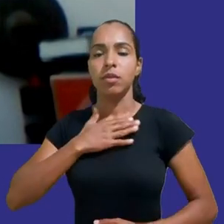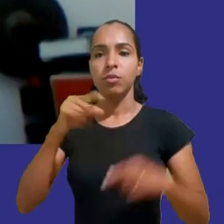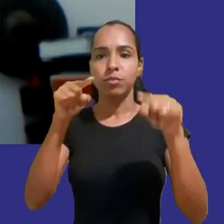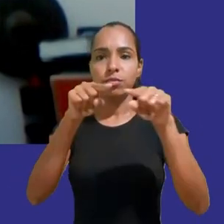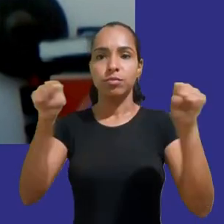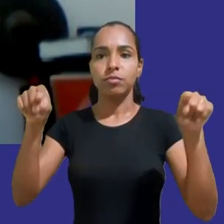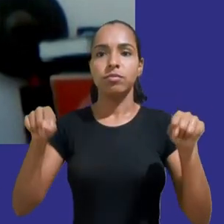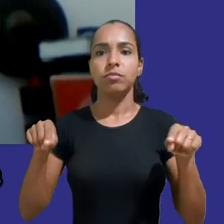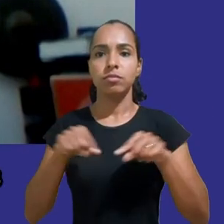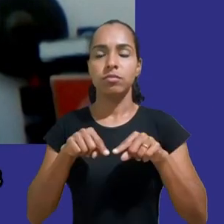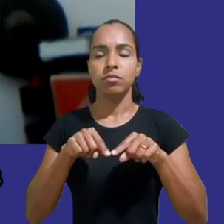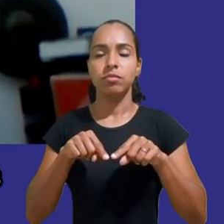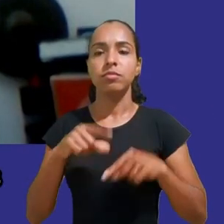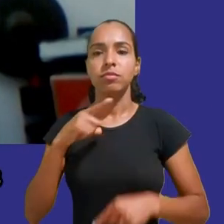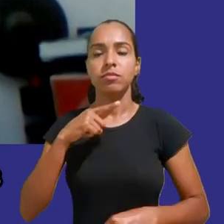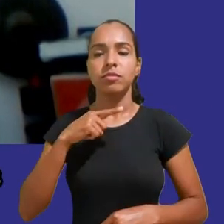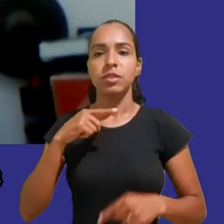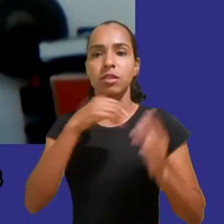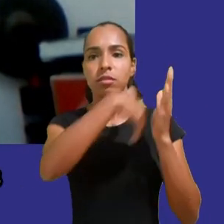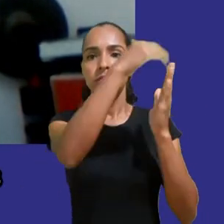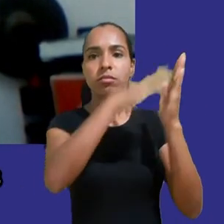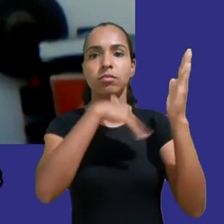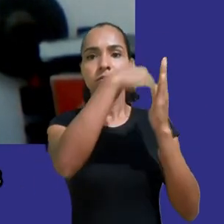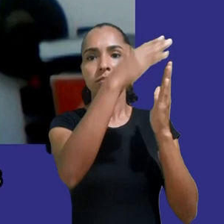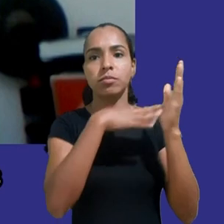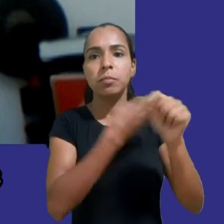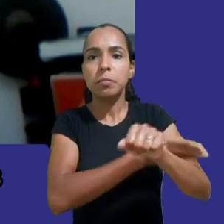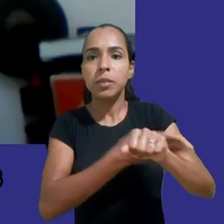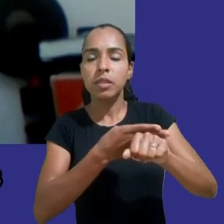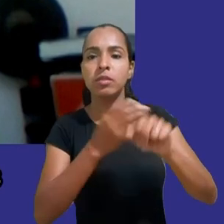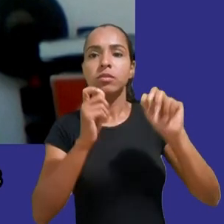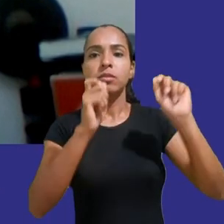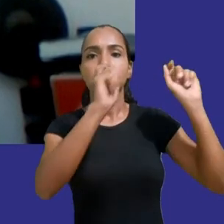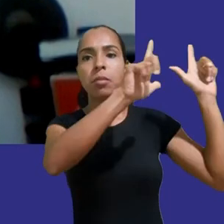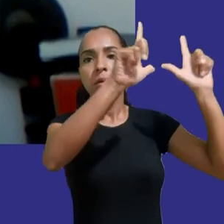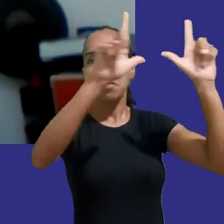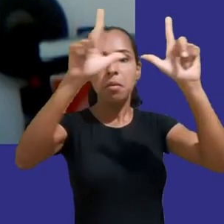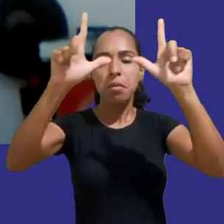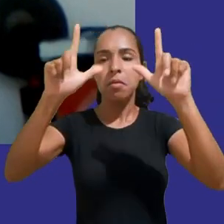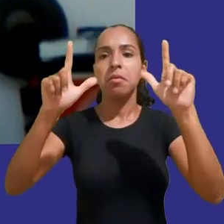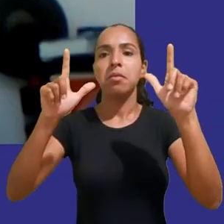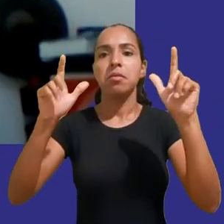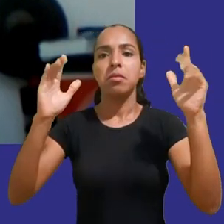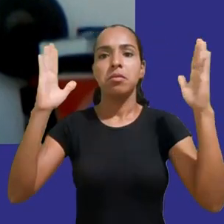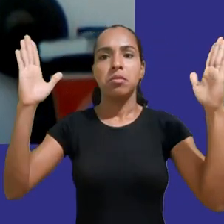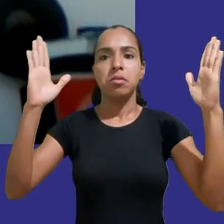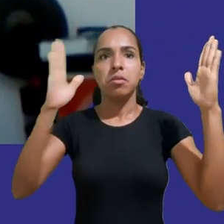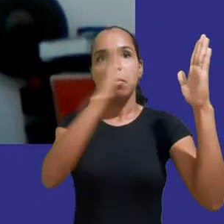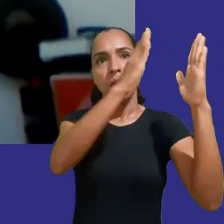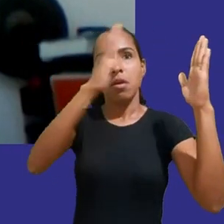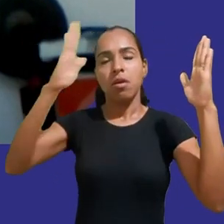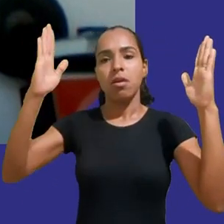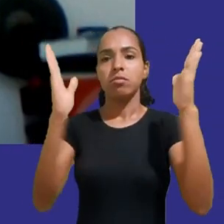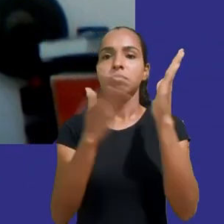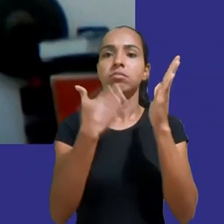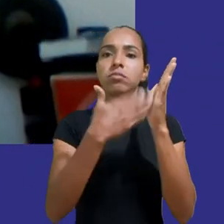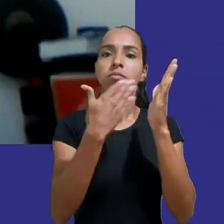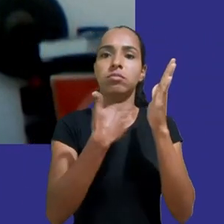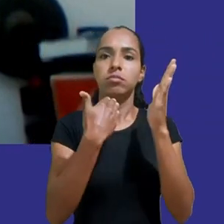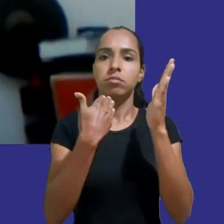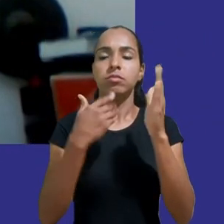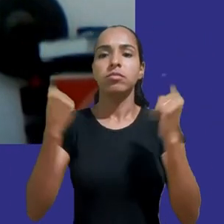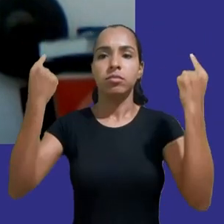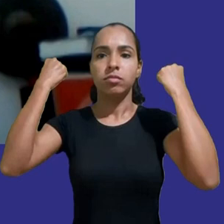paredes brancas cartazes e uma grande estante de livros na parte de trás atualmente estou trabalhando em casa em